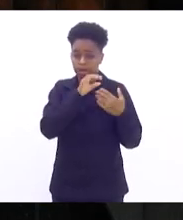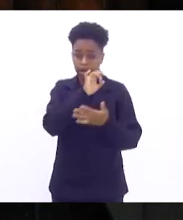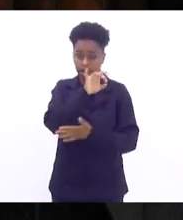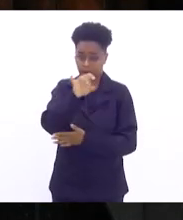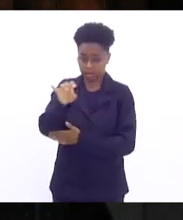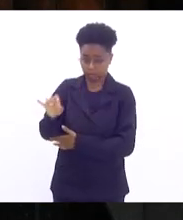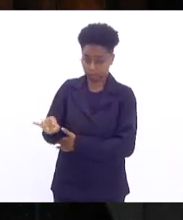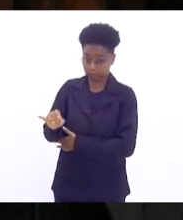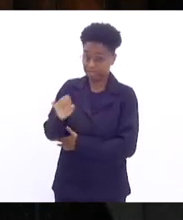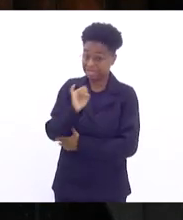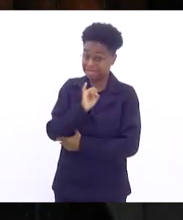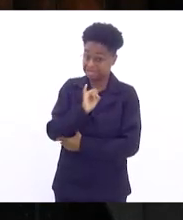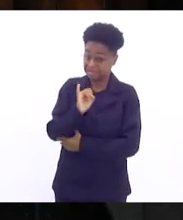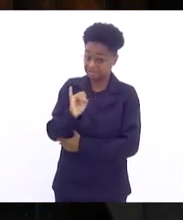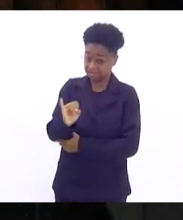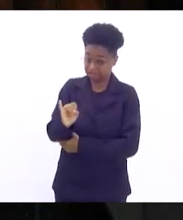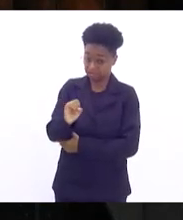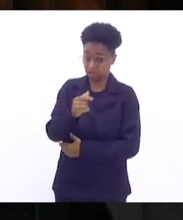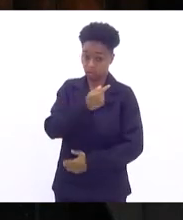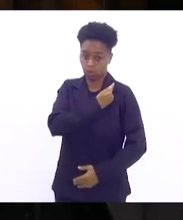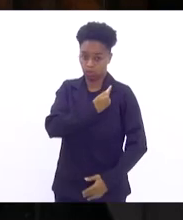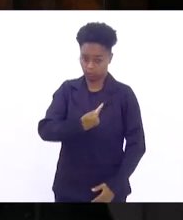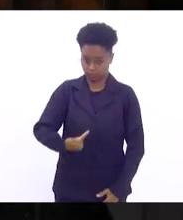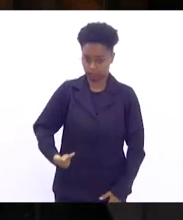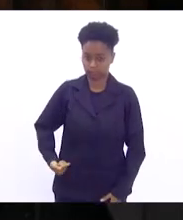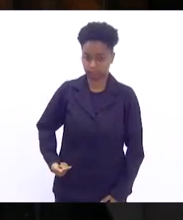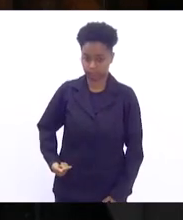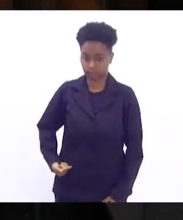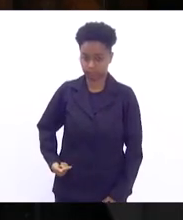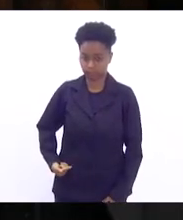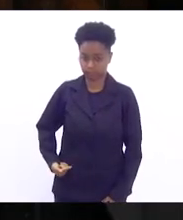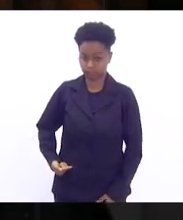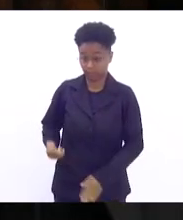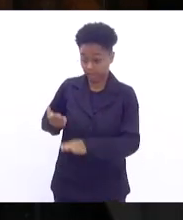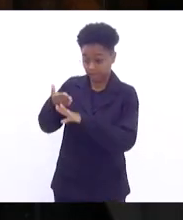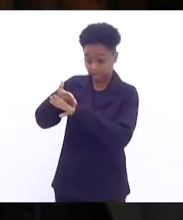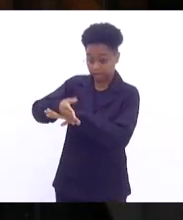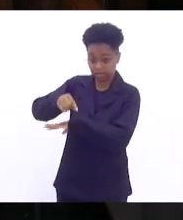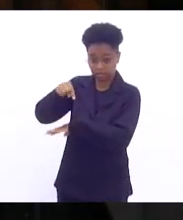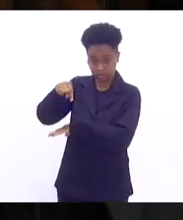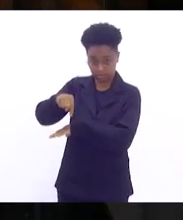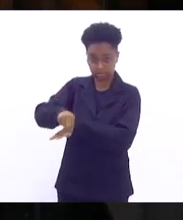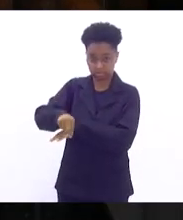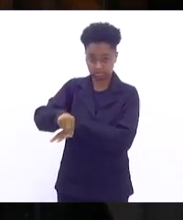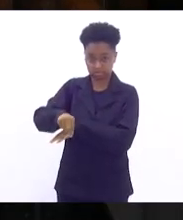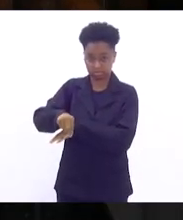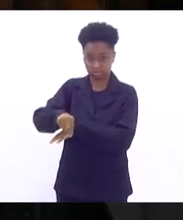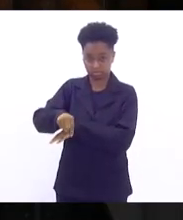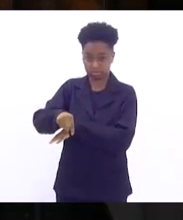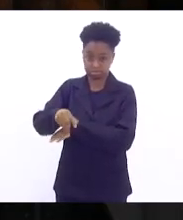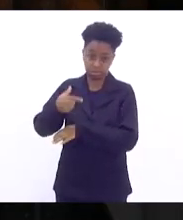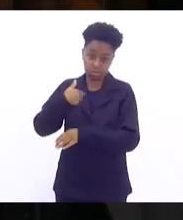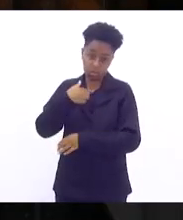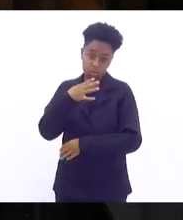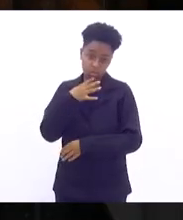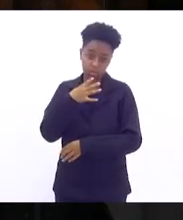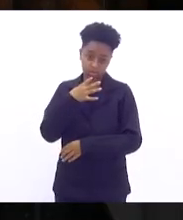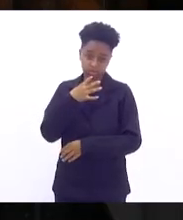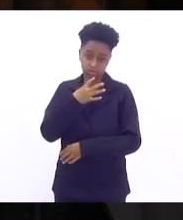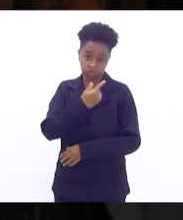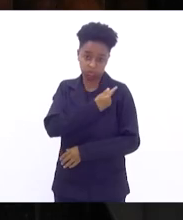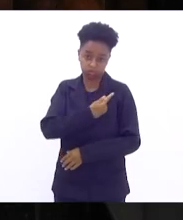Se o governador entrar aqui agora, eu conheço o governador